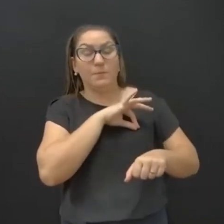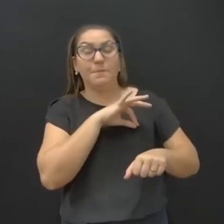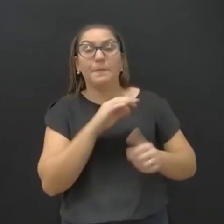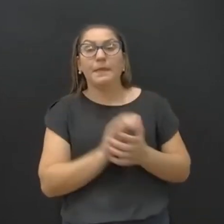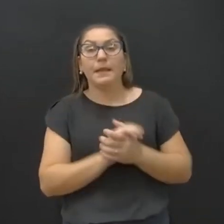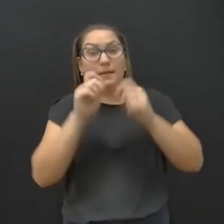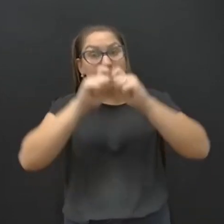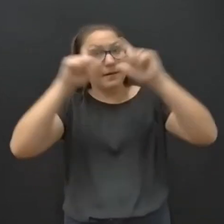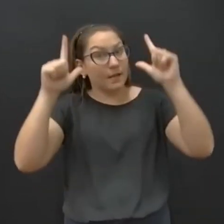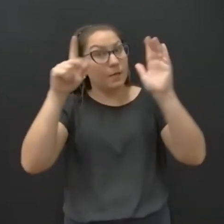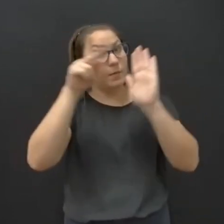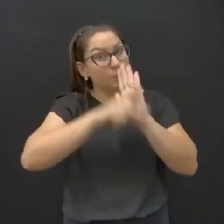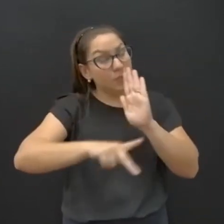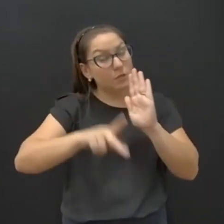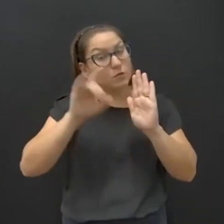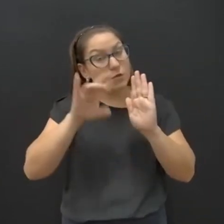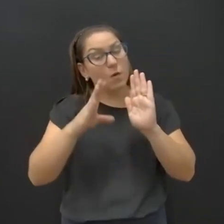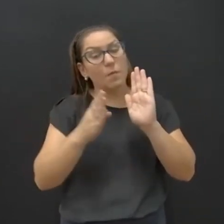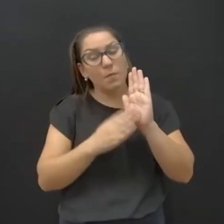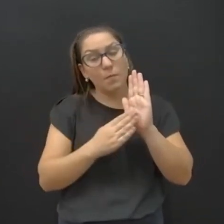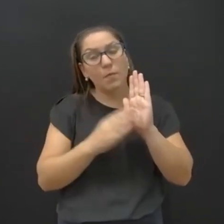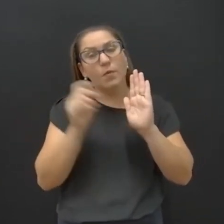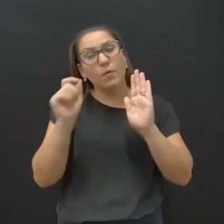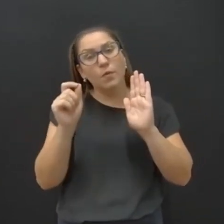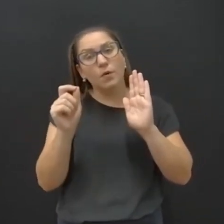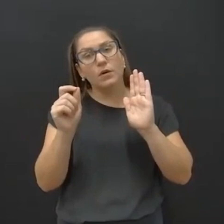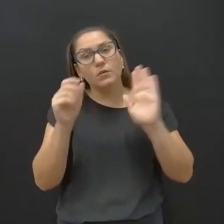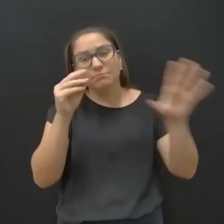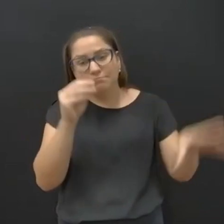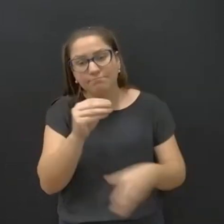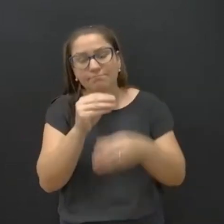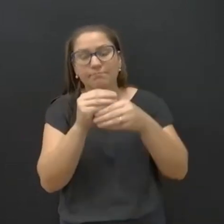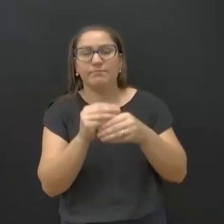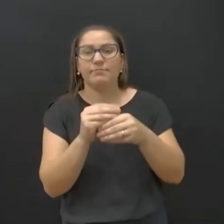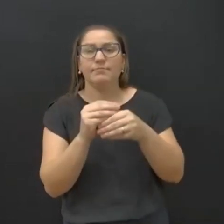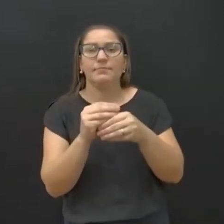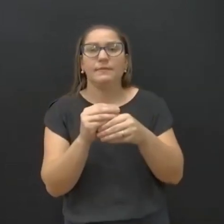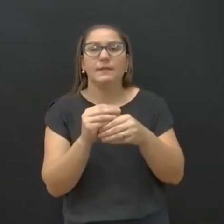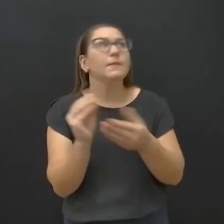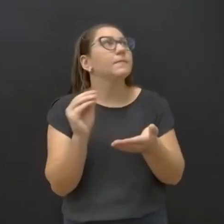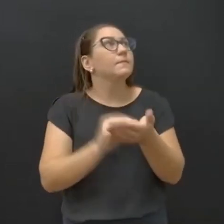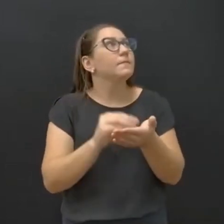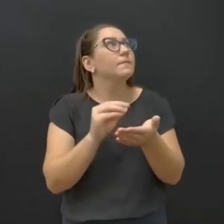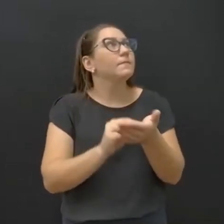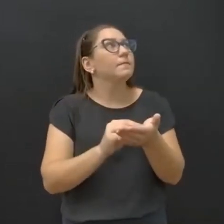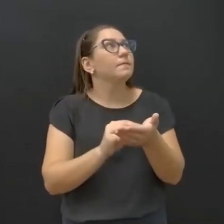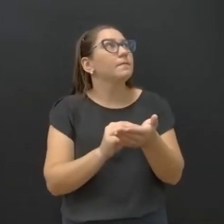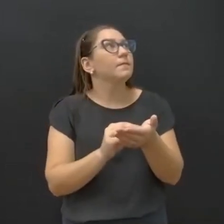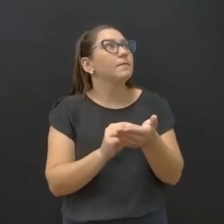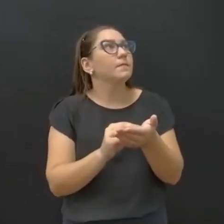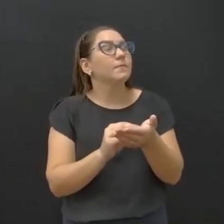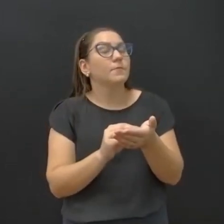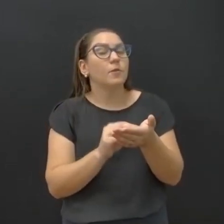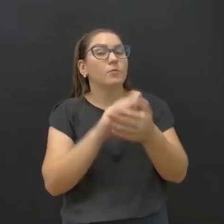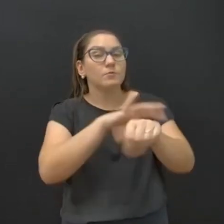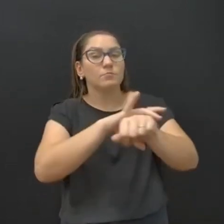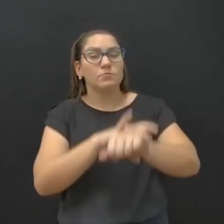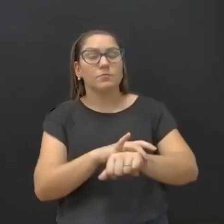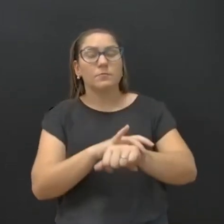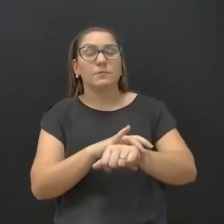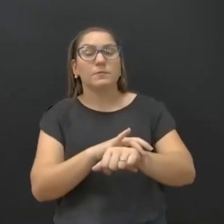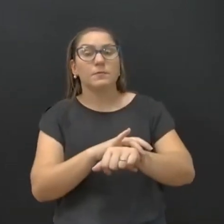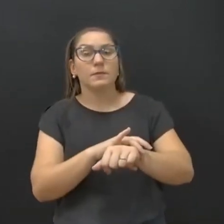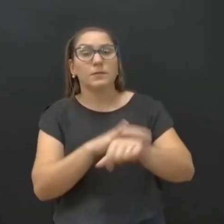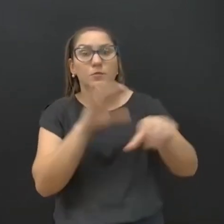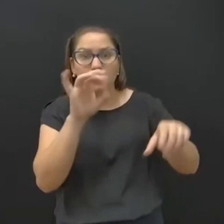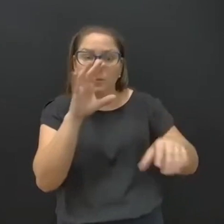aqui que esse projeto é justamente para complementar a falta de efetivo da guarda. Para